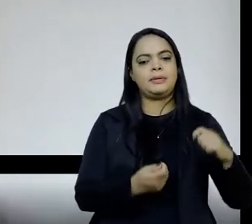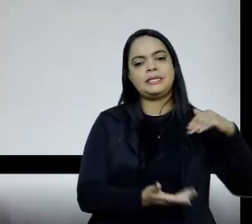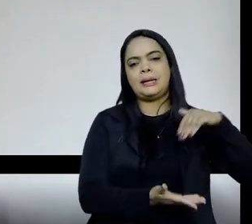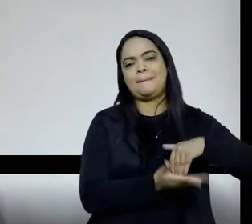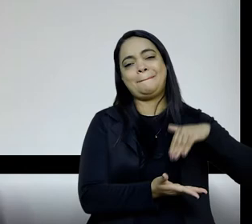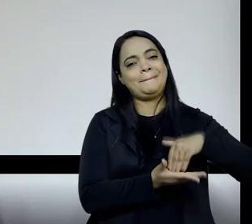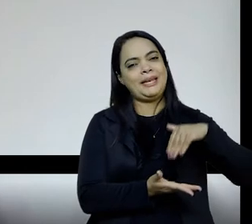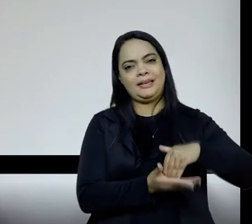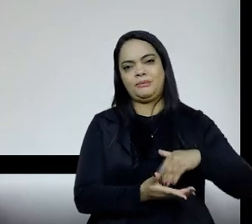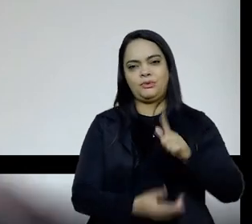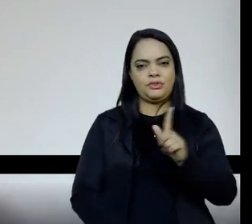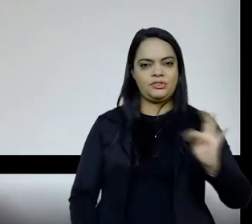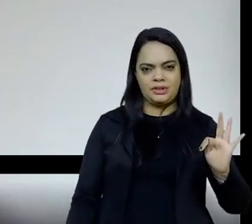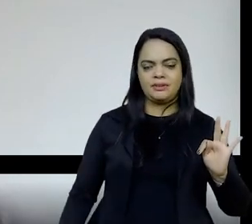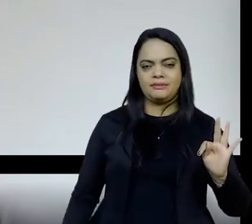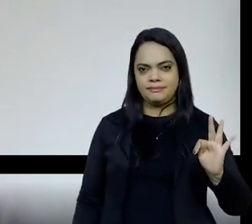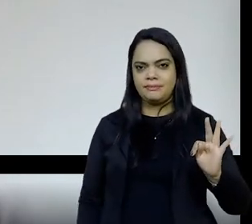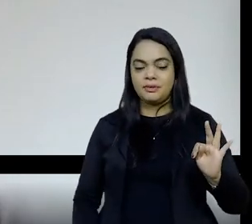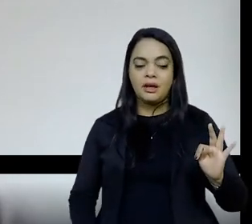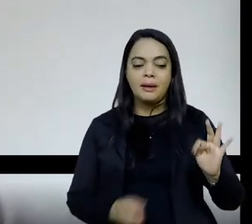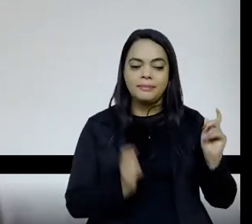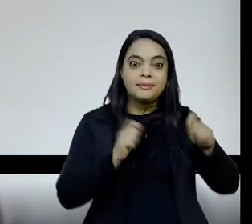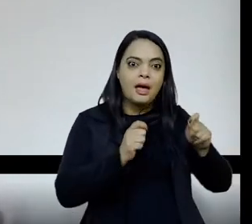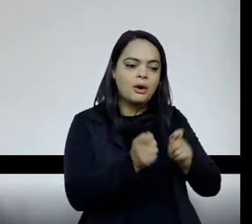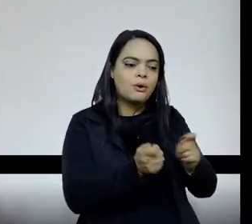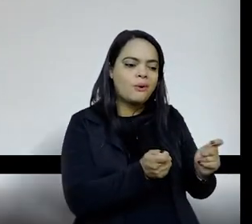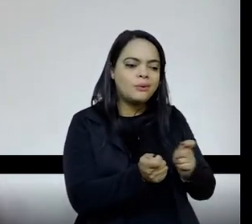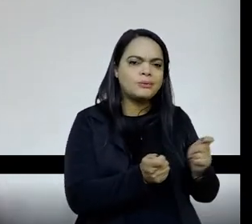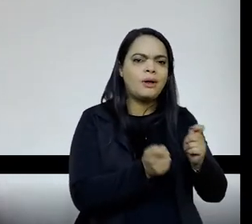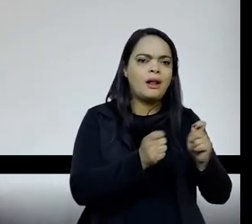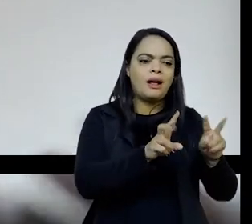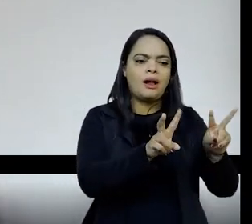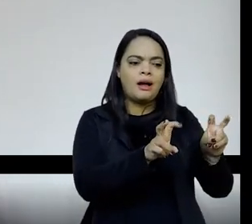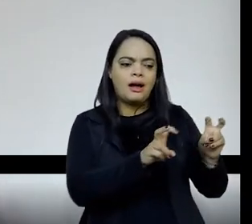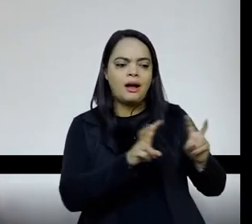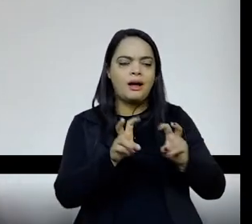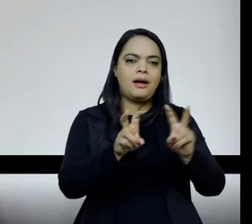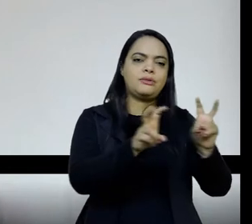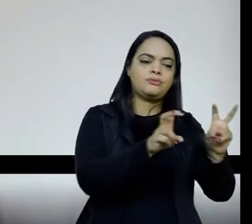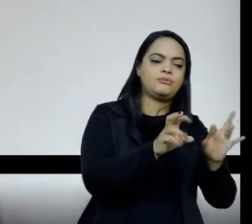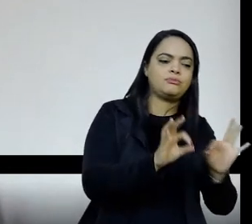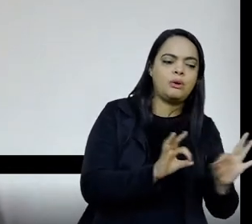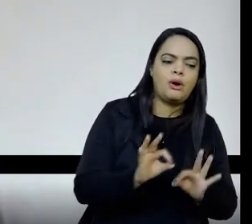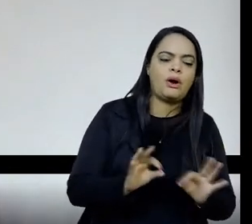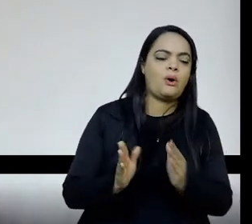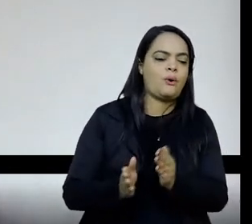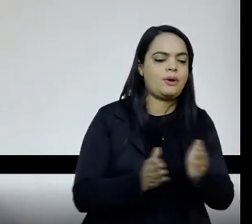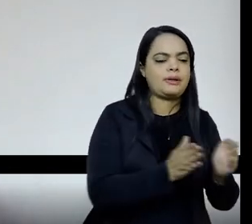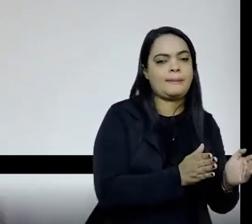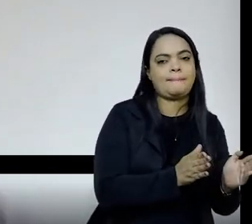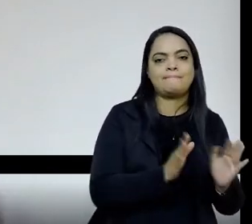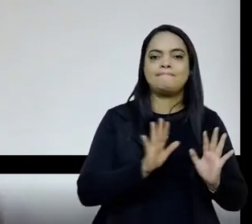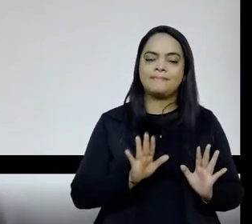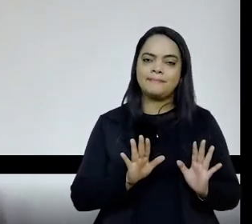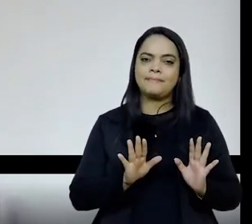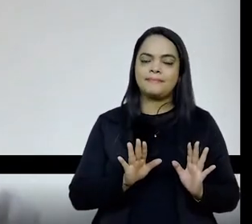é melhor, ou seja, a gente mantém controle sobre o enunciado, os enunciados, a organização, mas a gente não